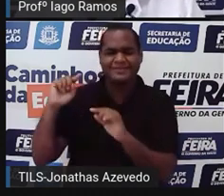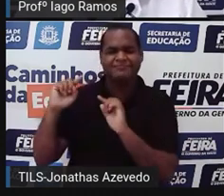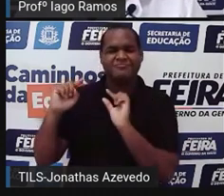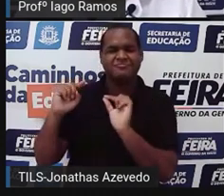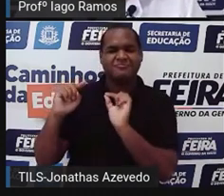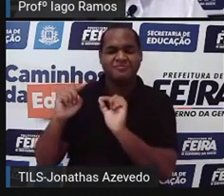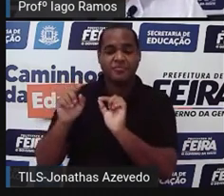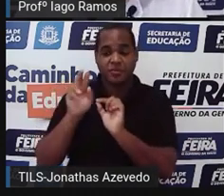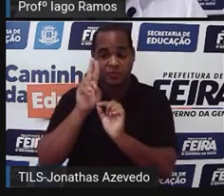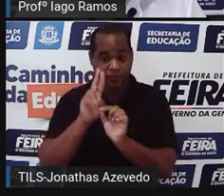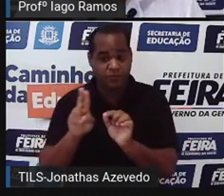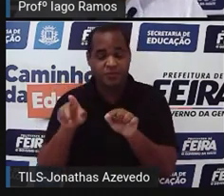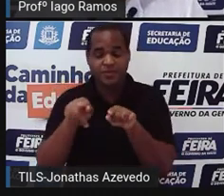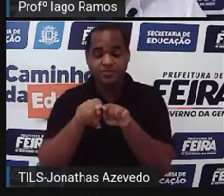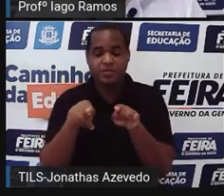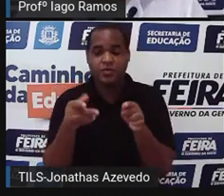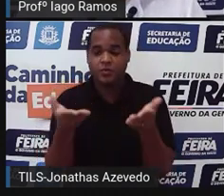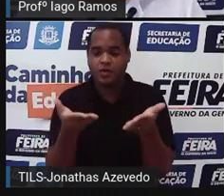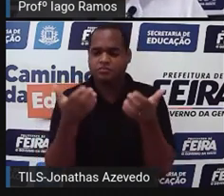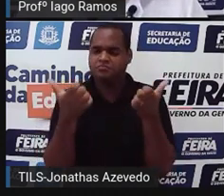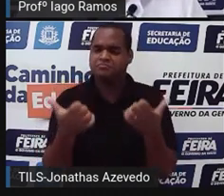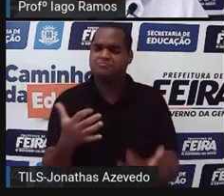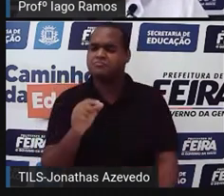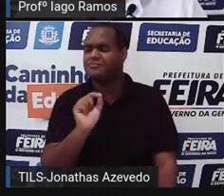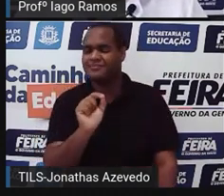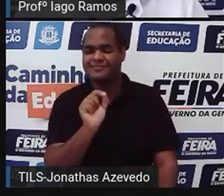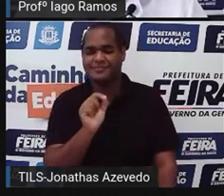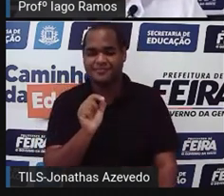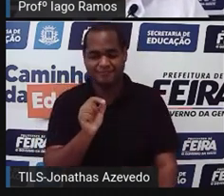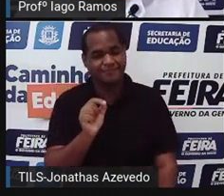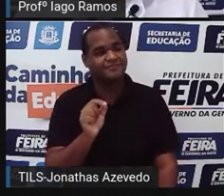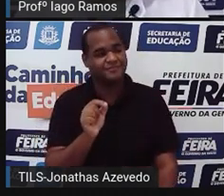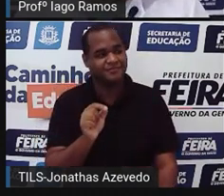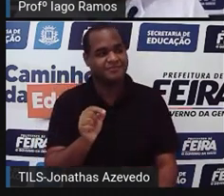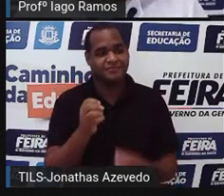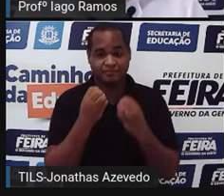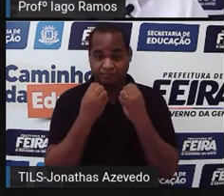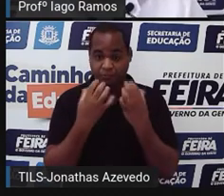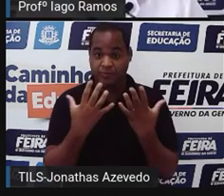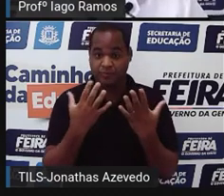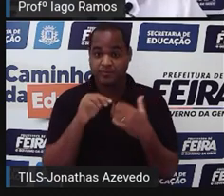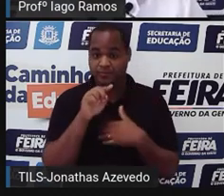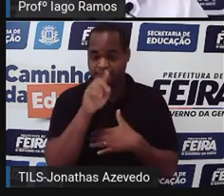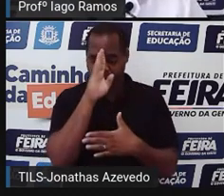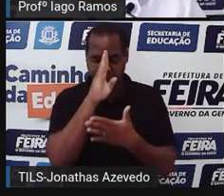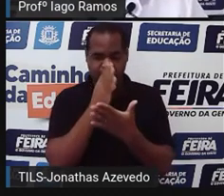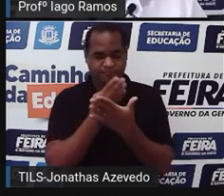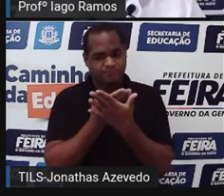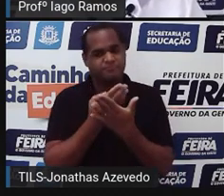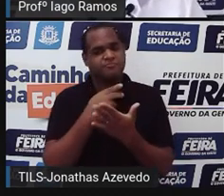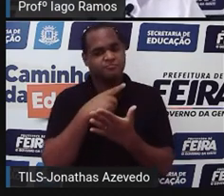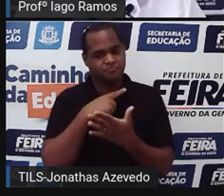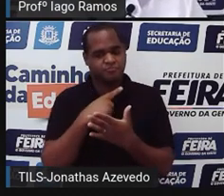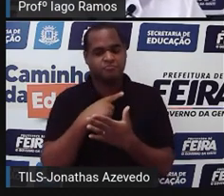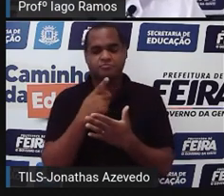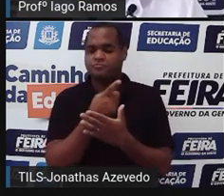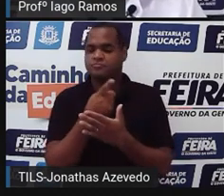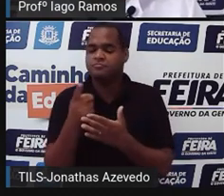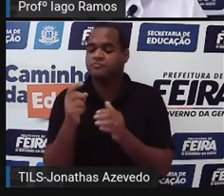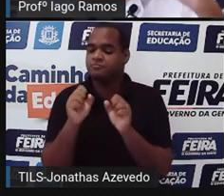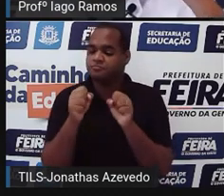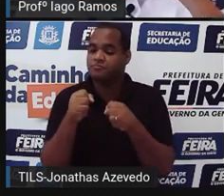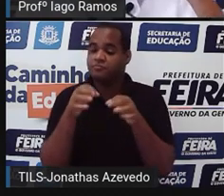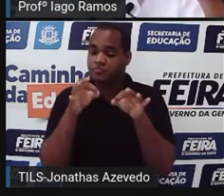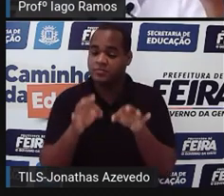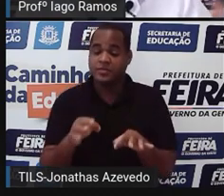fazer uso aqui também nessa aula, tá? Bom, acredito que você, né? Com certeza